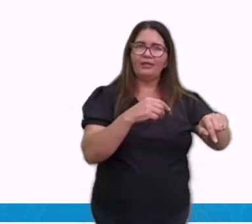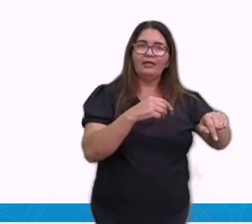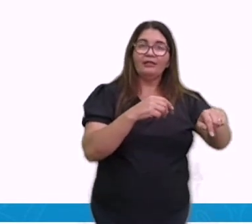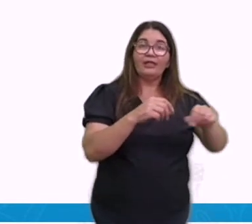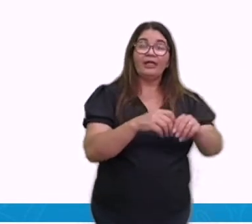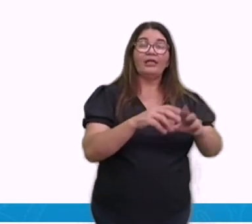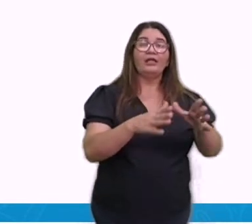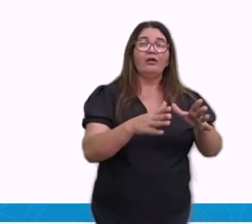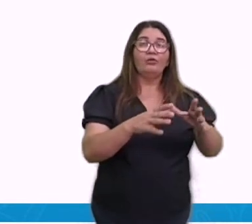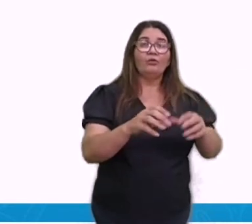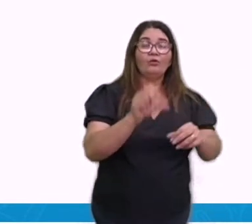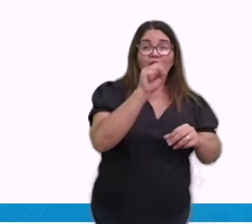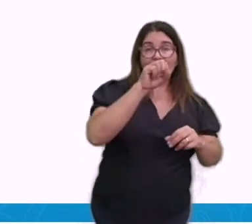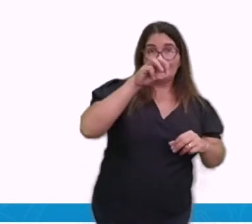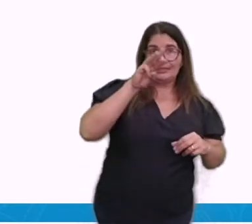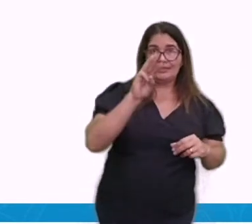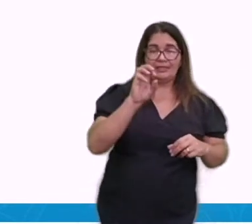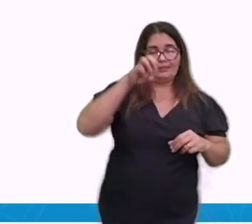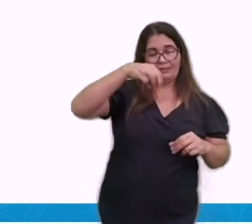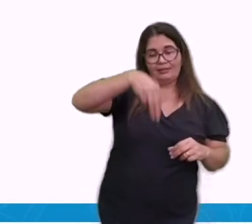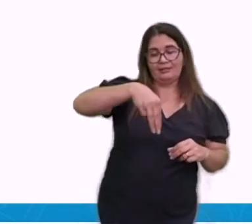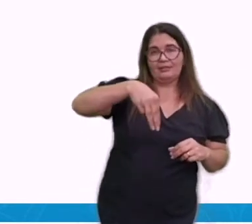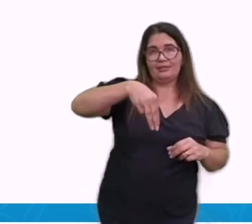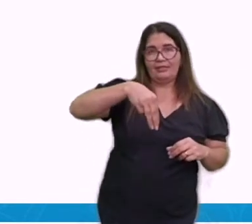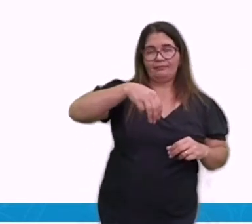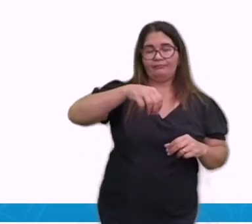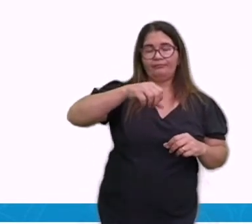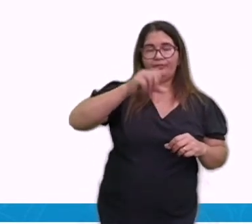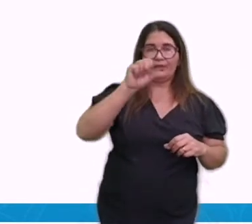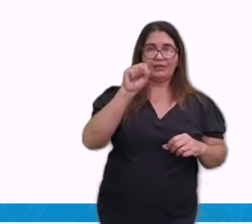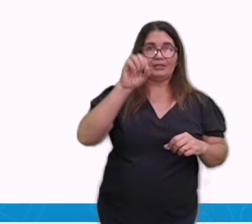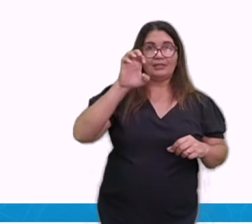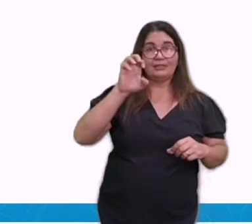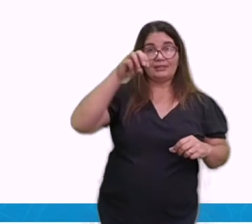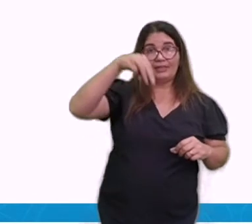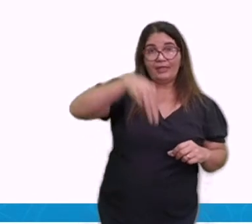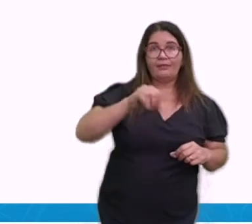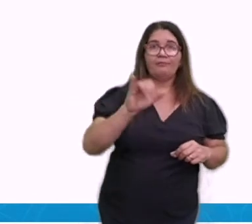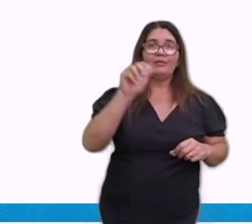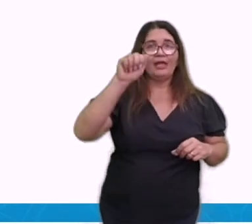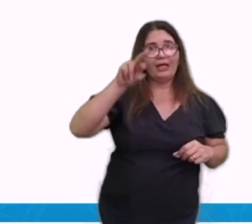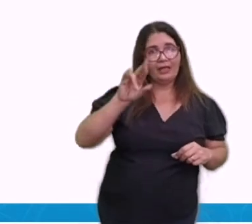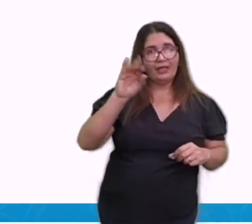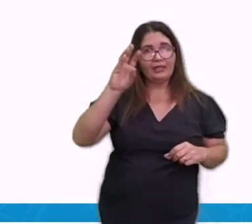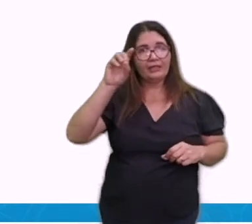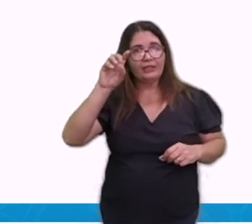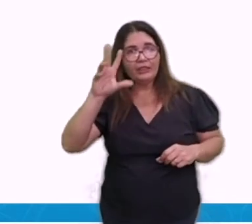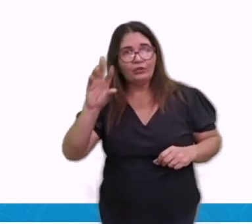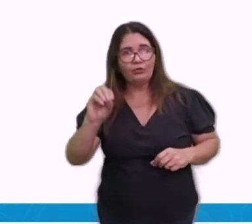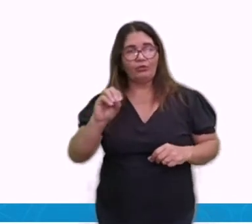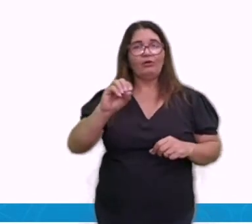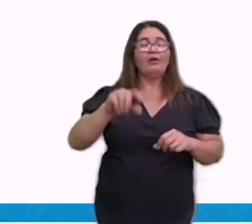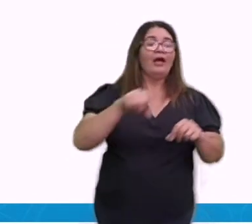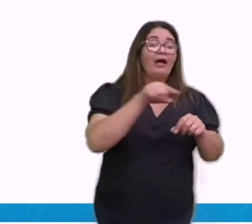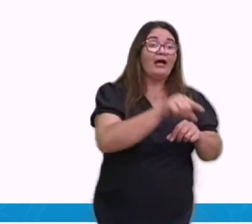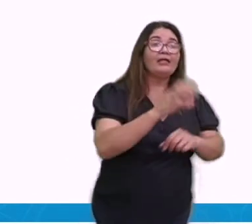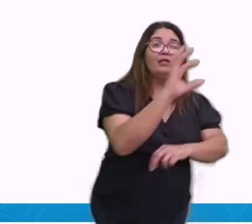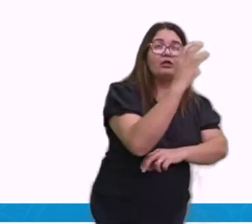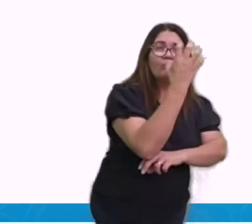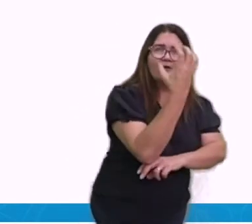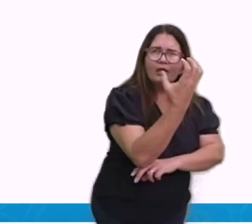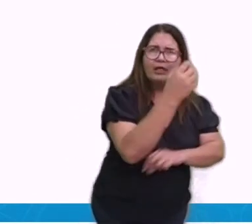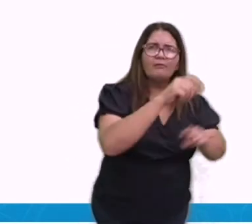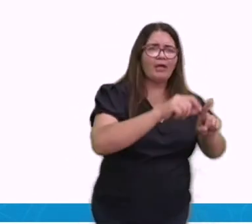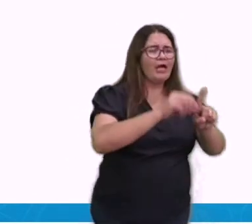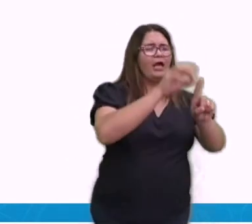importante. O clima semiárido é o que mais predomina no nordeste. A temperatura é acima de 25